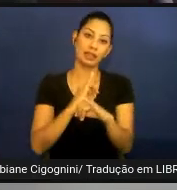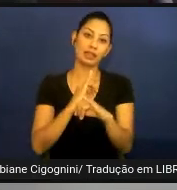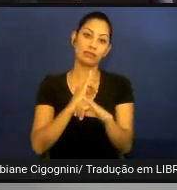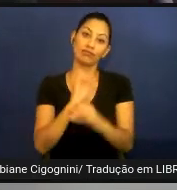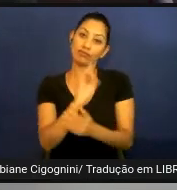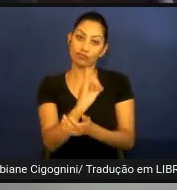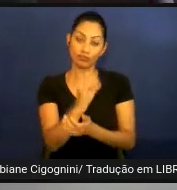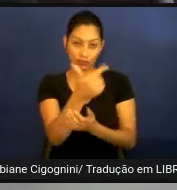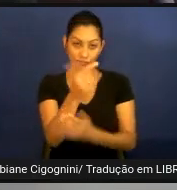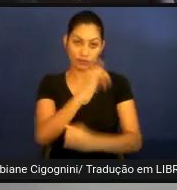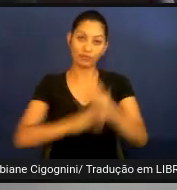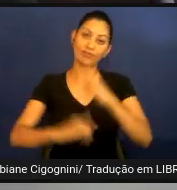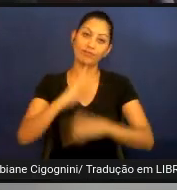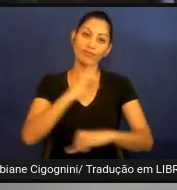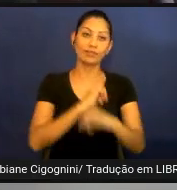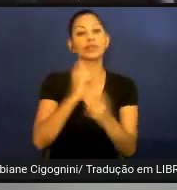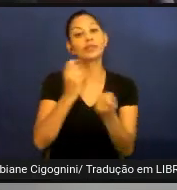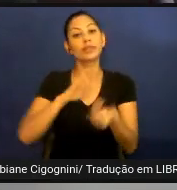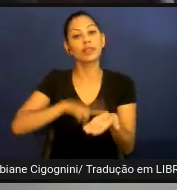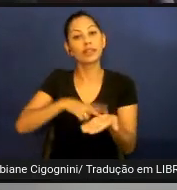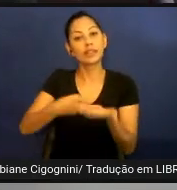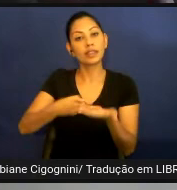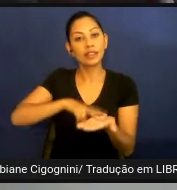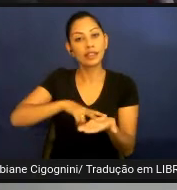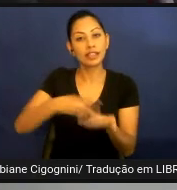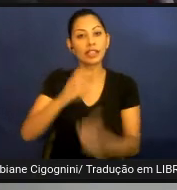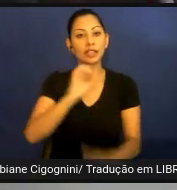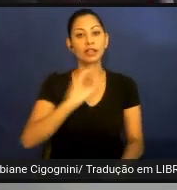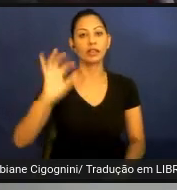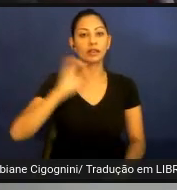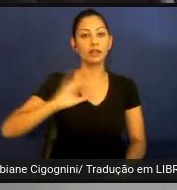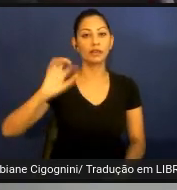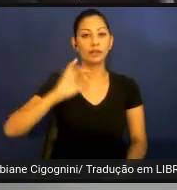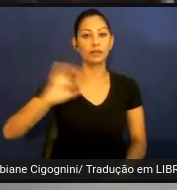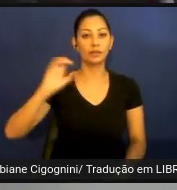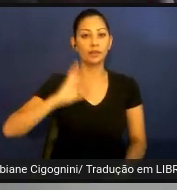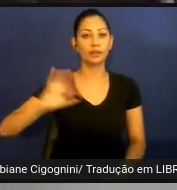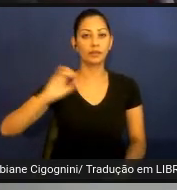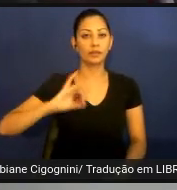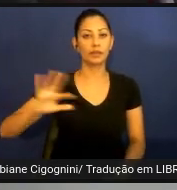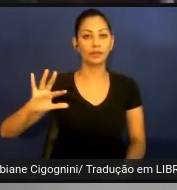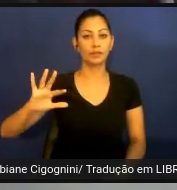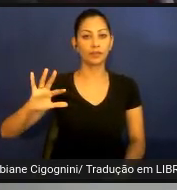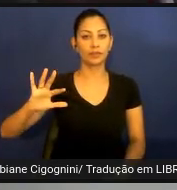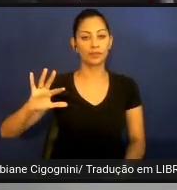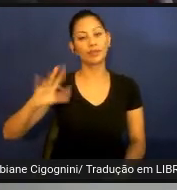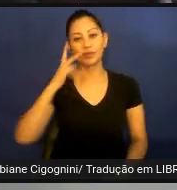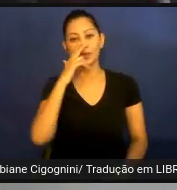ele vai realizar a tradução em datilologia, que seria, tipo, soletrar.